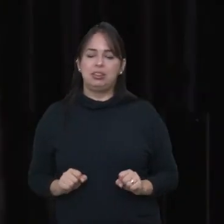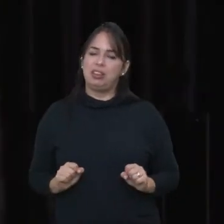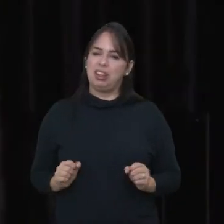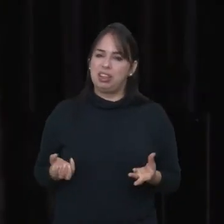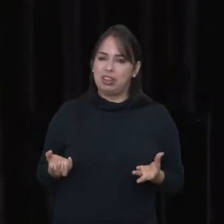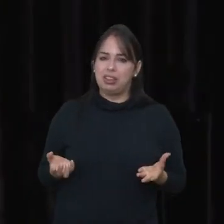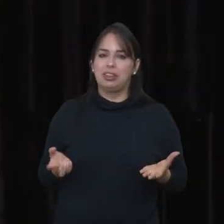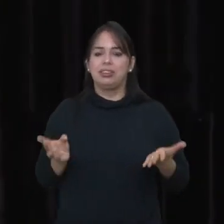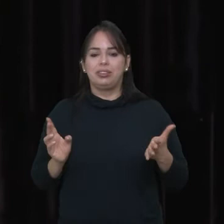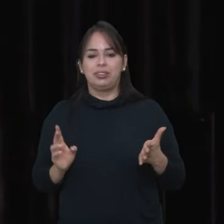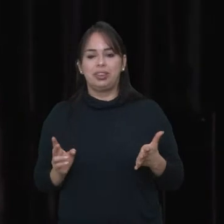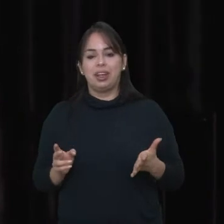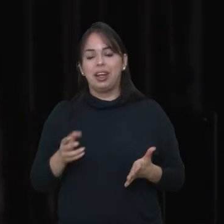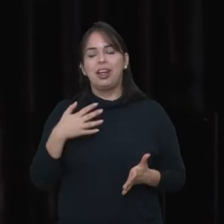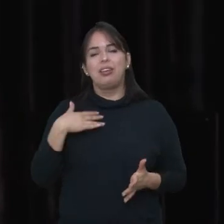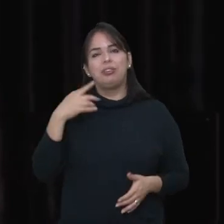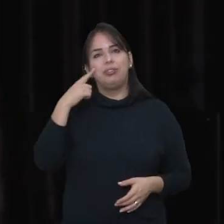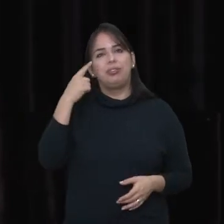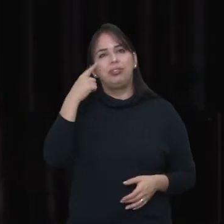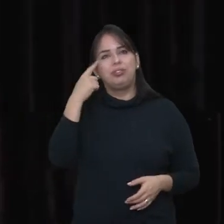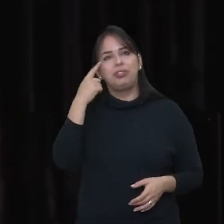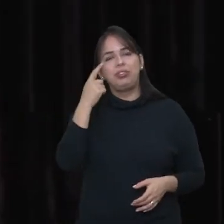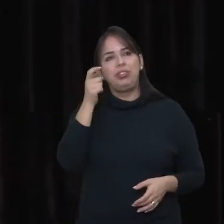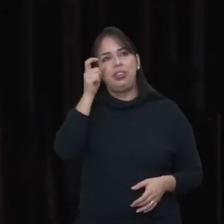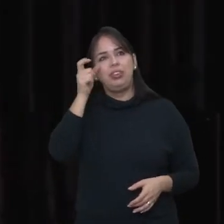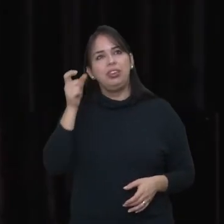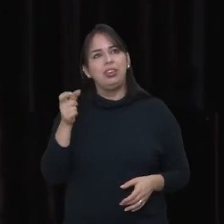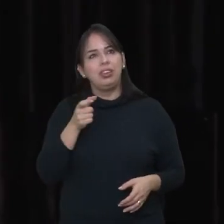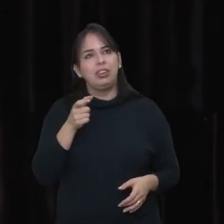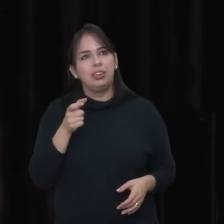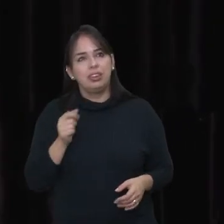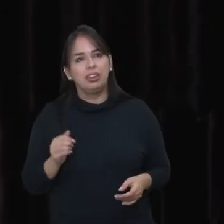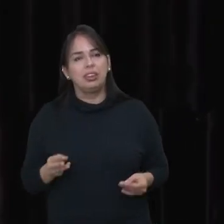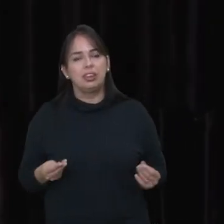É E eu fico imaginando É um poder interessante